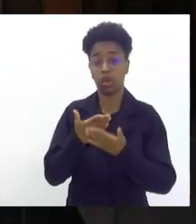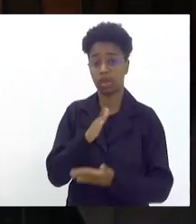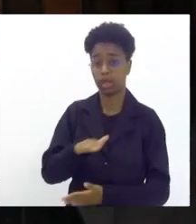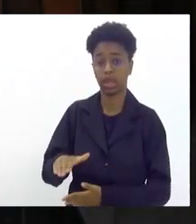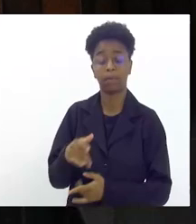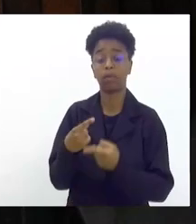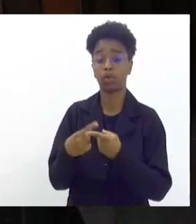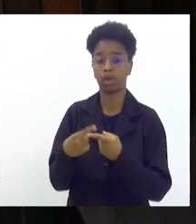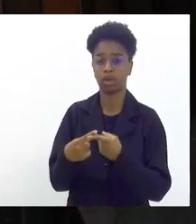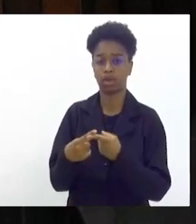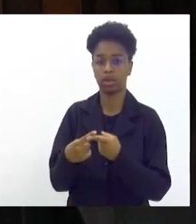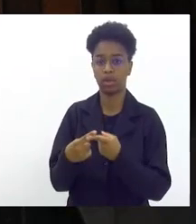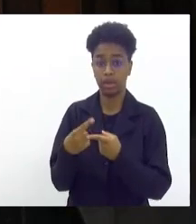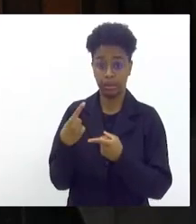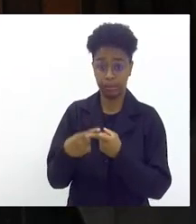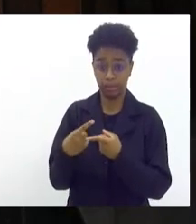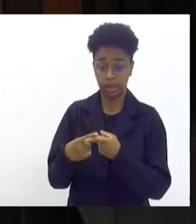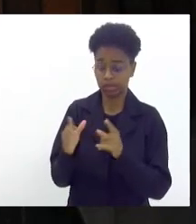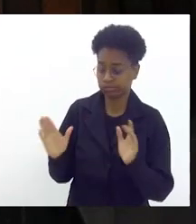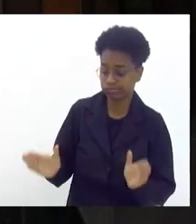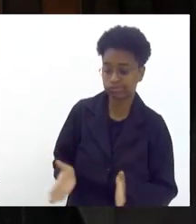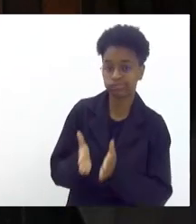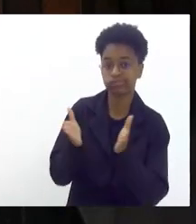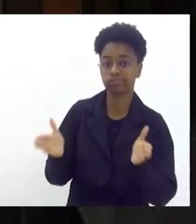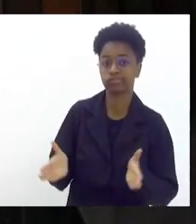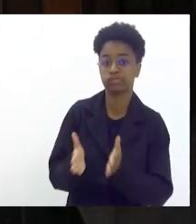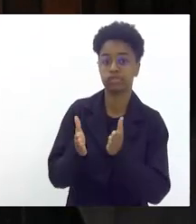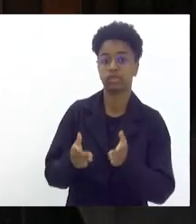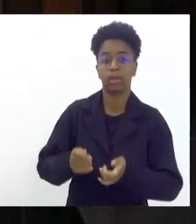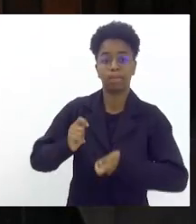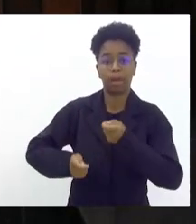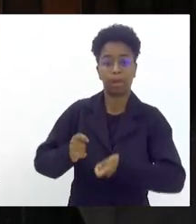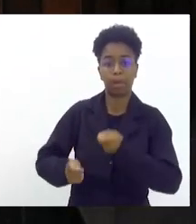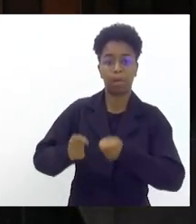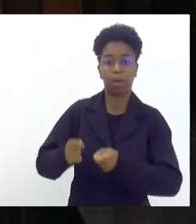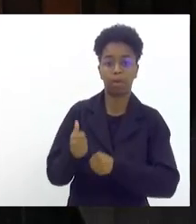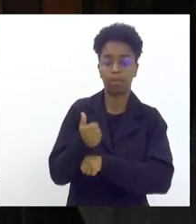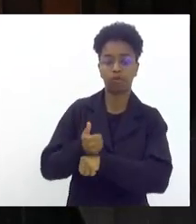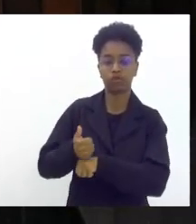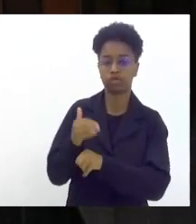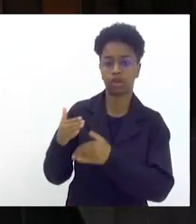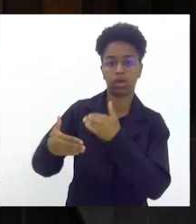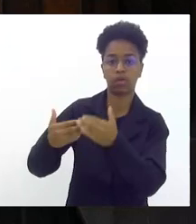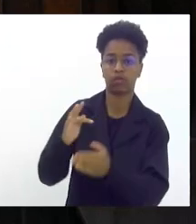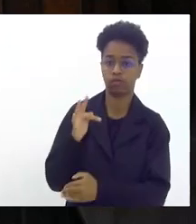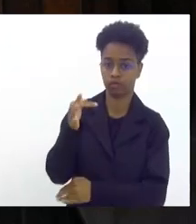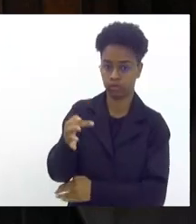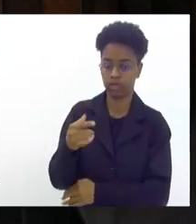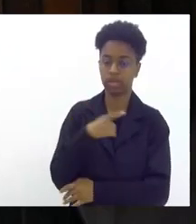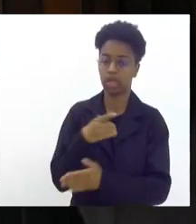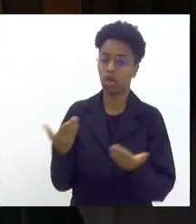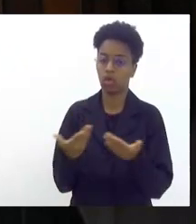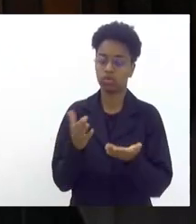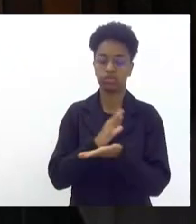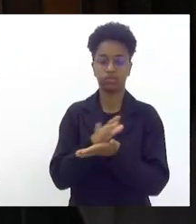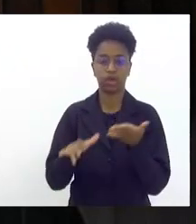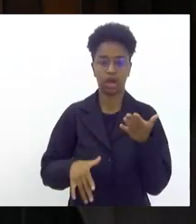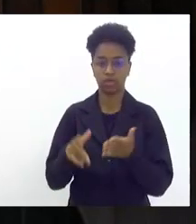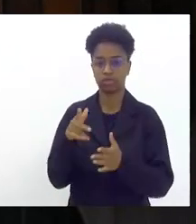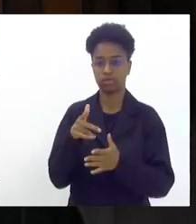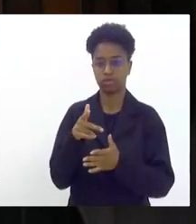Escola Mirim? É que fomenta os grandes ritmistas, grandes profissionais. Hoje nós temos uma gama de profissionais